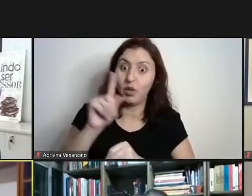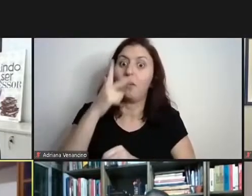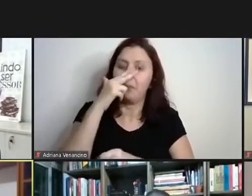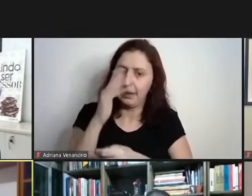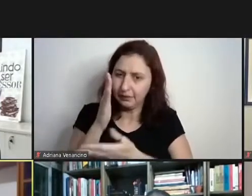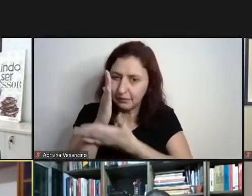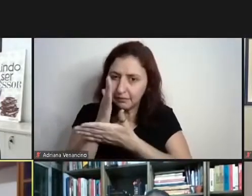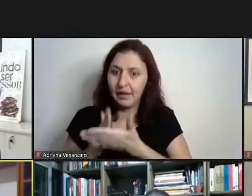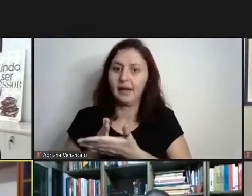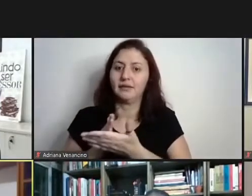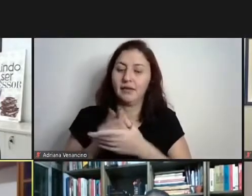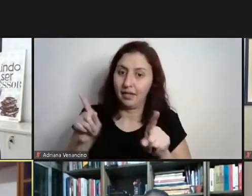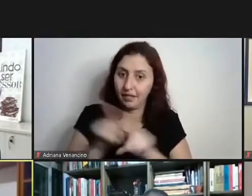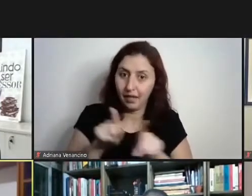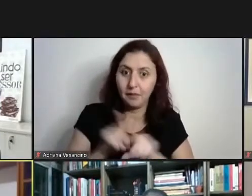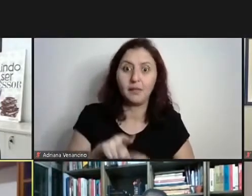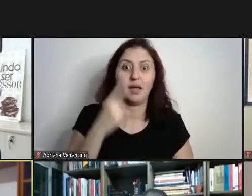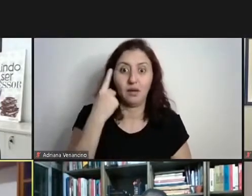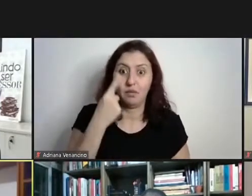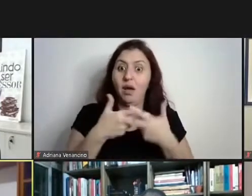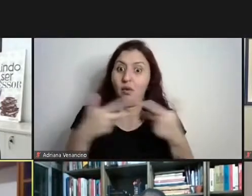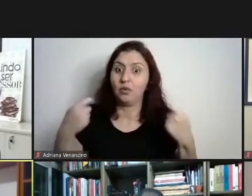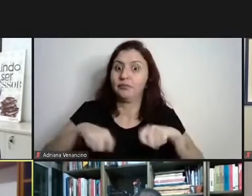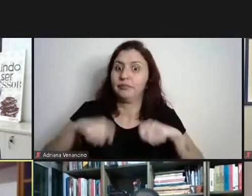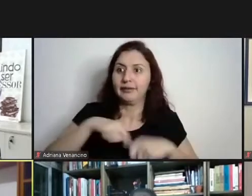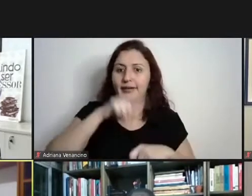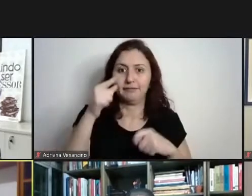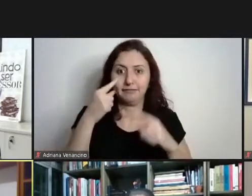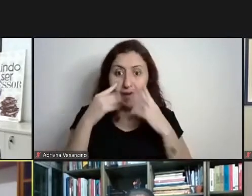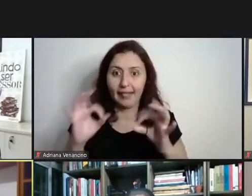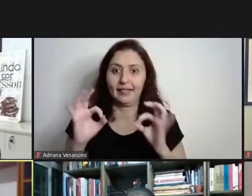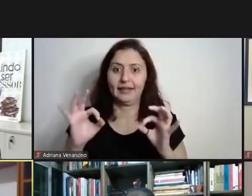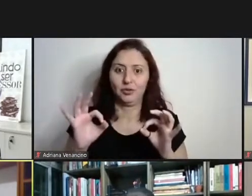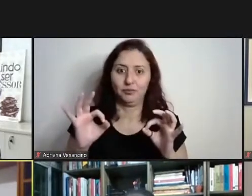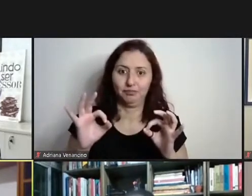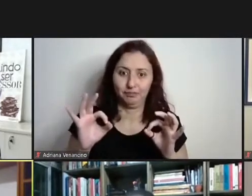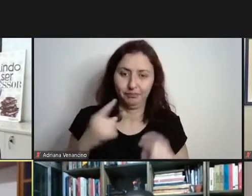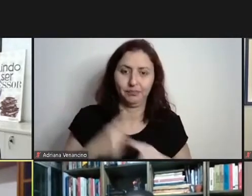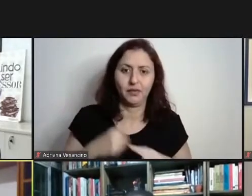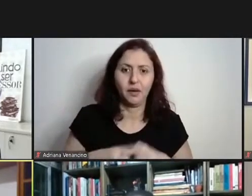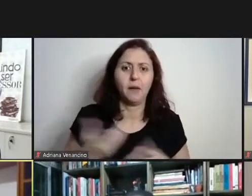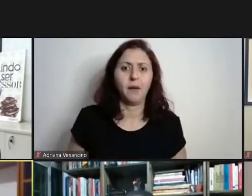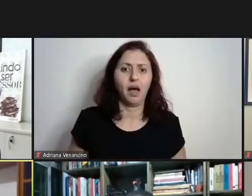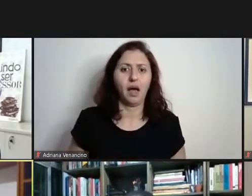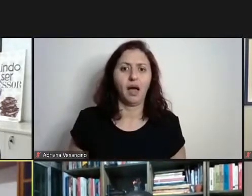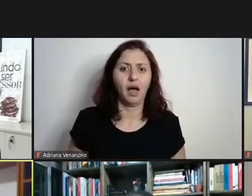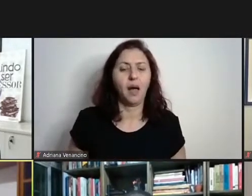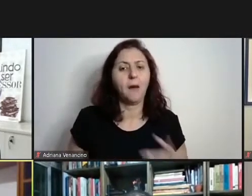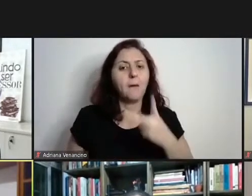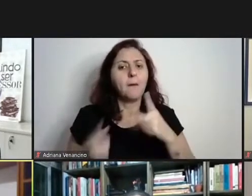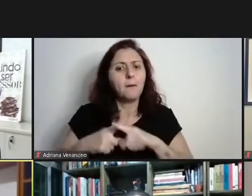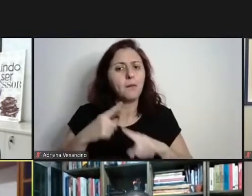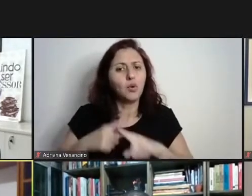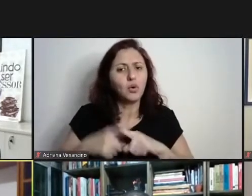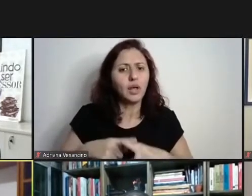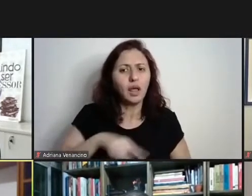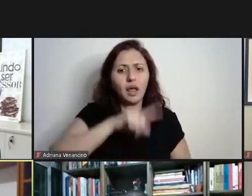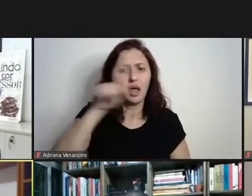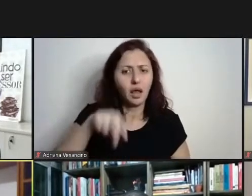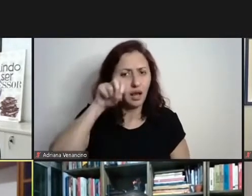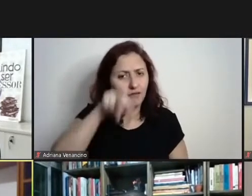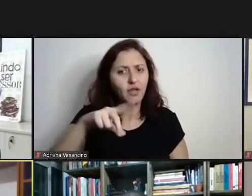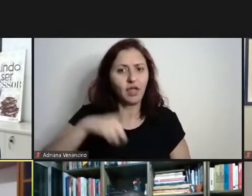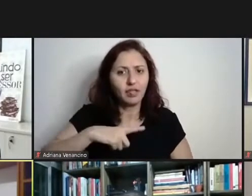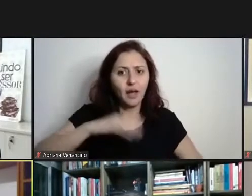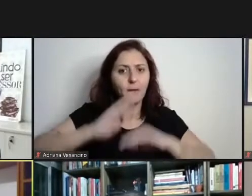esse também é um outro aspecto que nós precisamos ficar muito mais atentos. Por quê? Porque considera que os níveis de produtividade melhoram, porque você